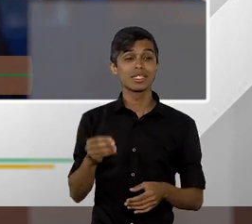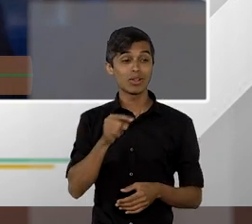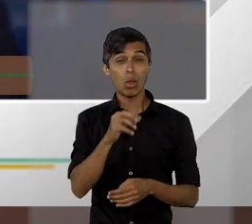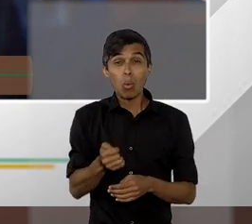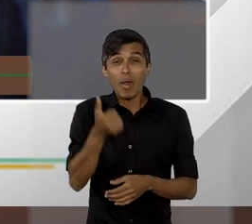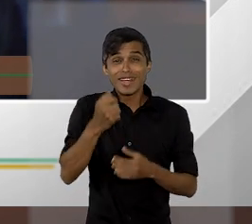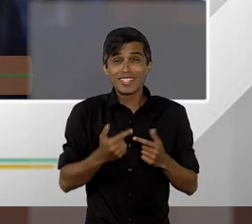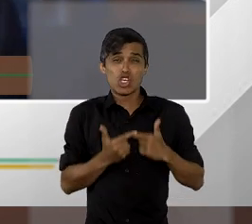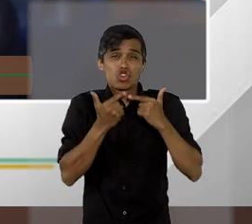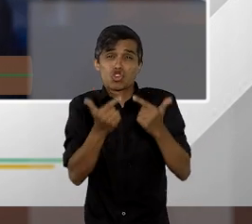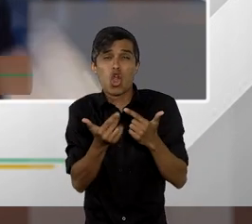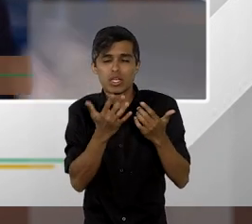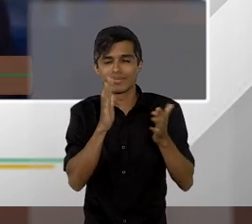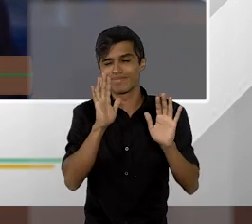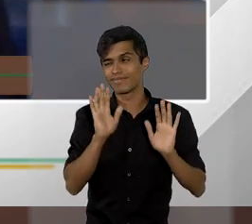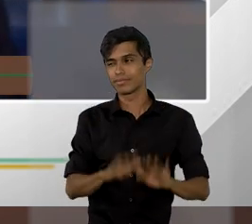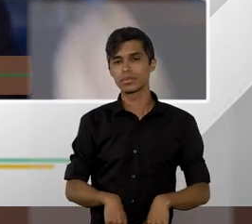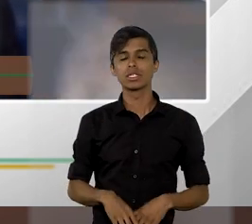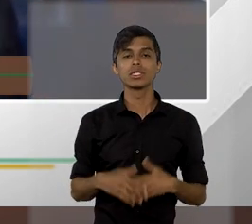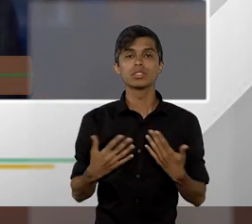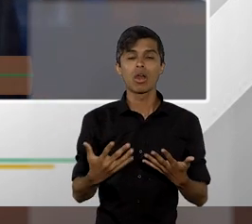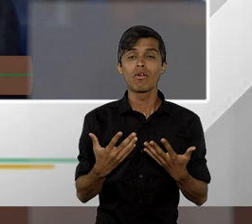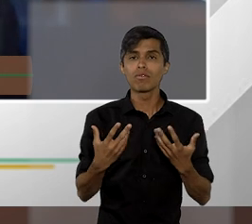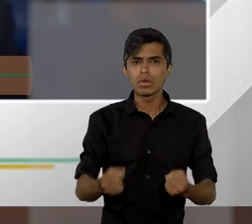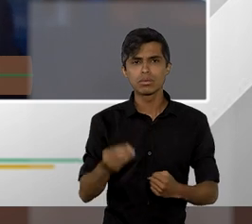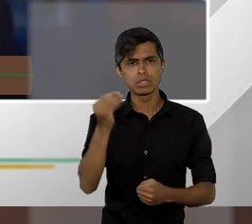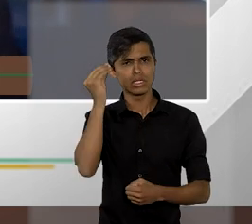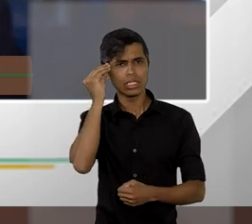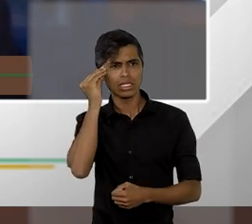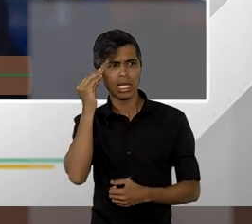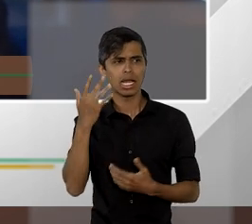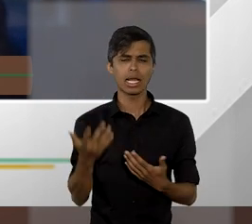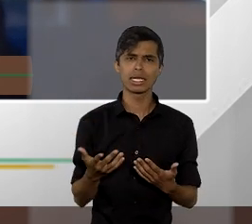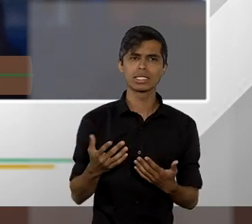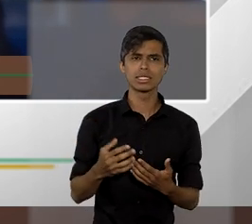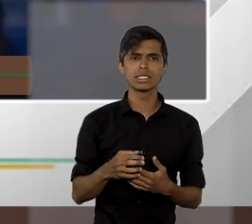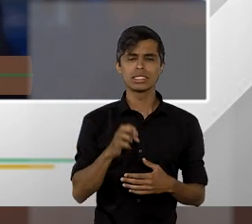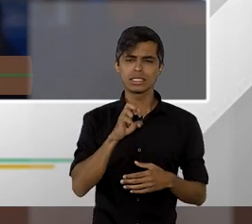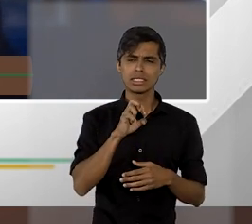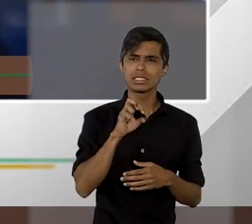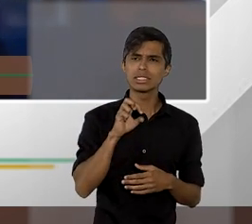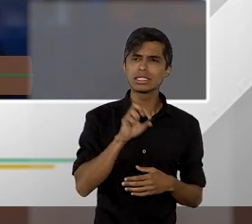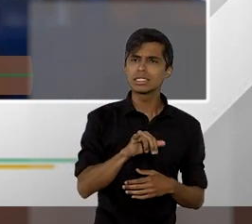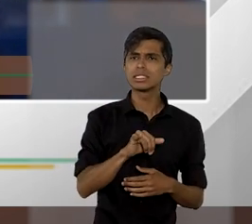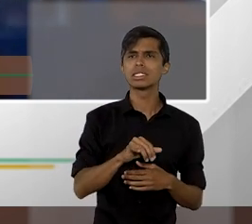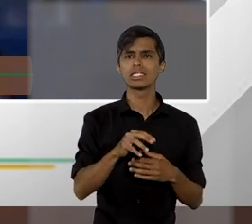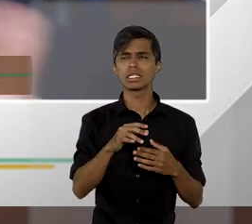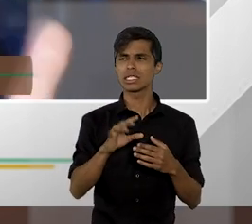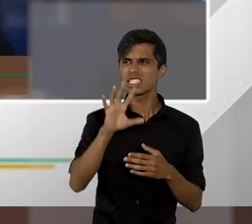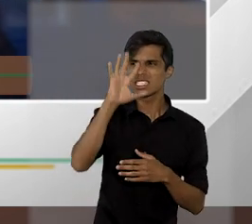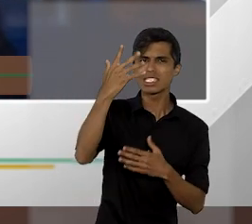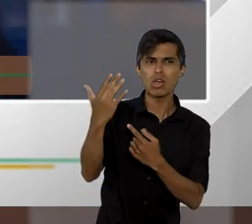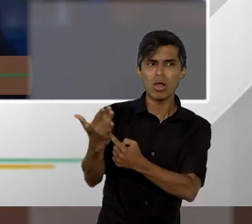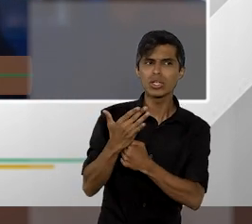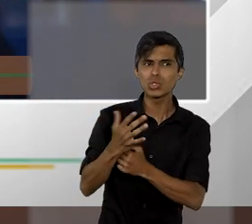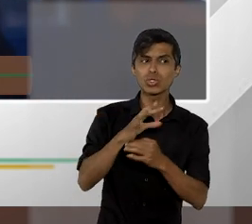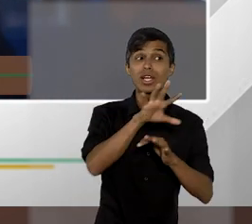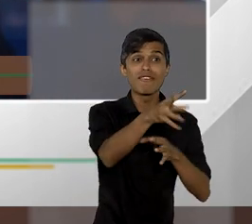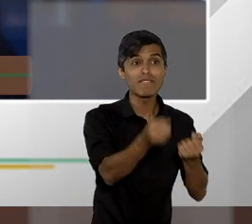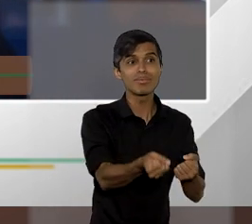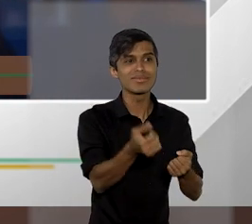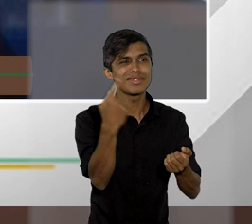o tribunal ainda não pacificou esse entendimento, vamos lá, vamos tentar de qualquer maneira, ver se a gente consegue uma decisão favorável, como disse,